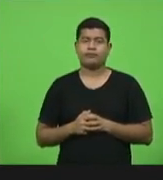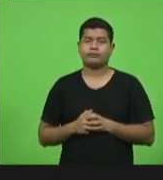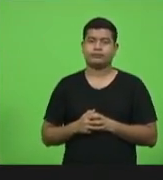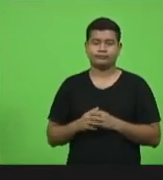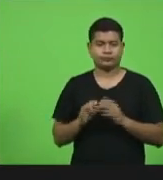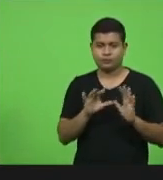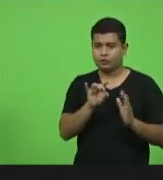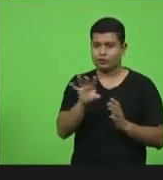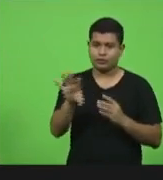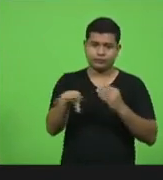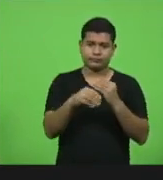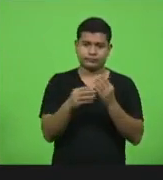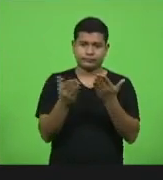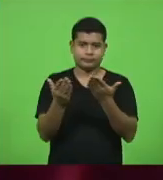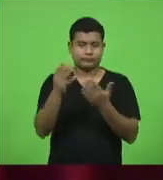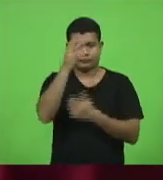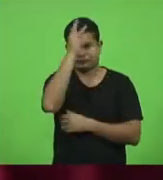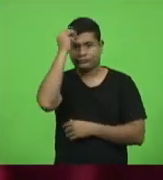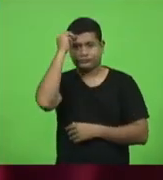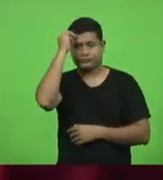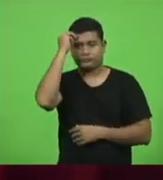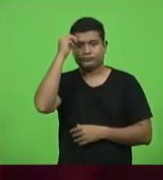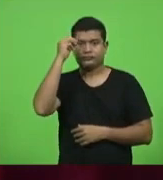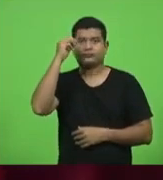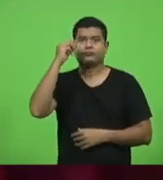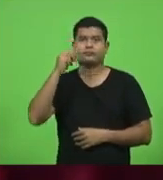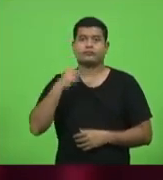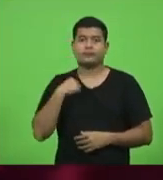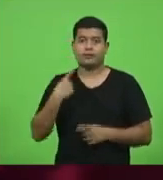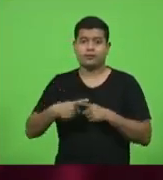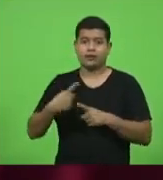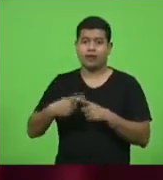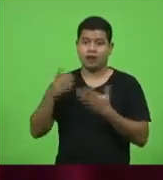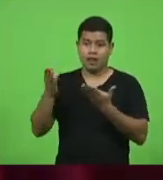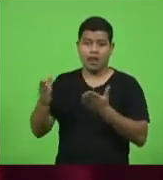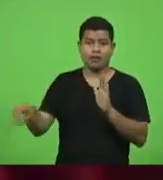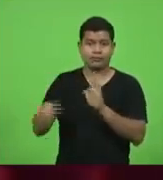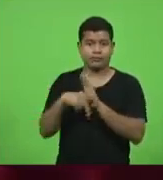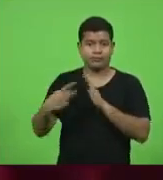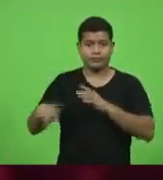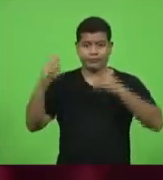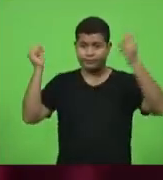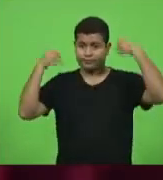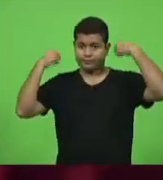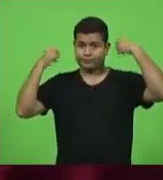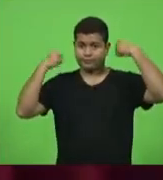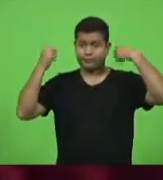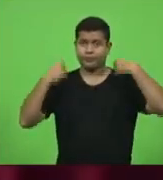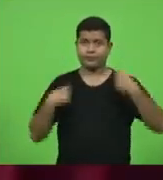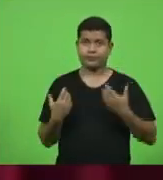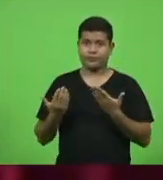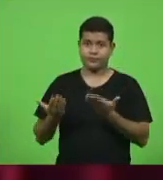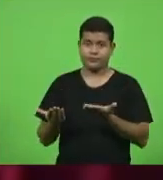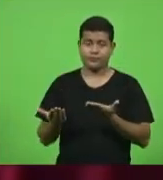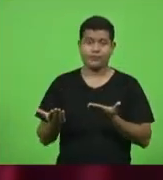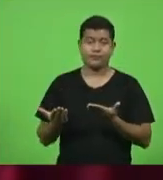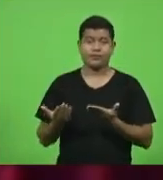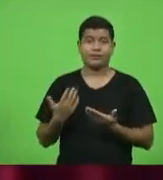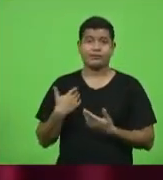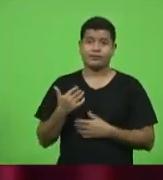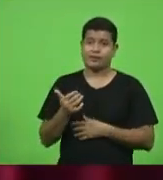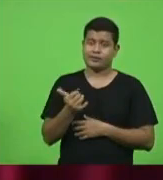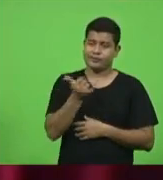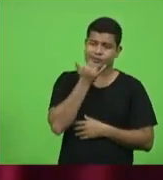Complementando até o que a deputada Luciana fala ali, porque ela é de Chapecó, com a dor na carne, está cortando na carne, mas não é só